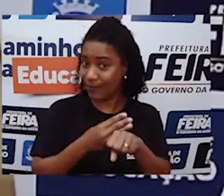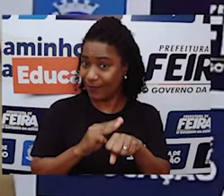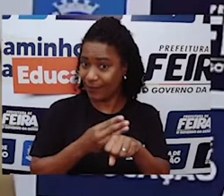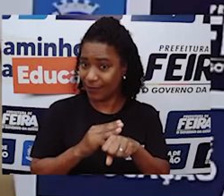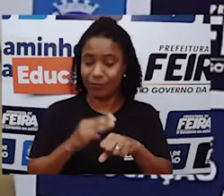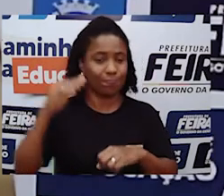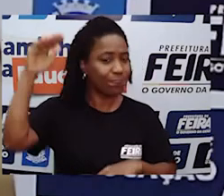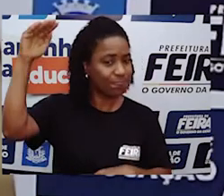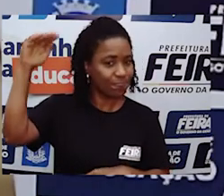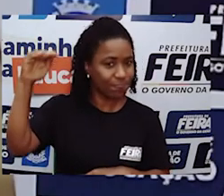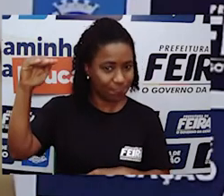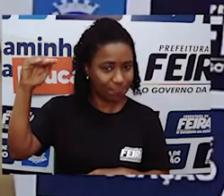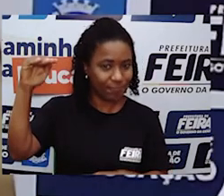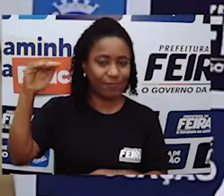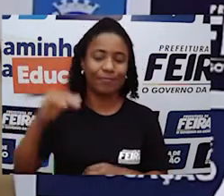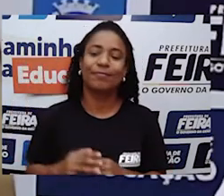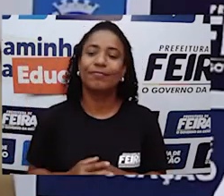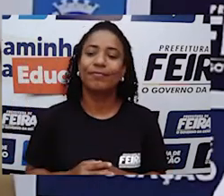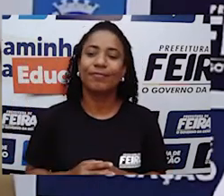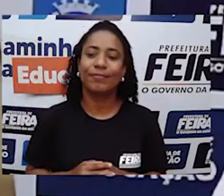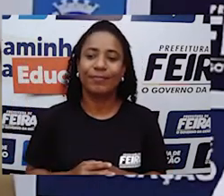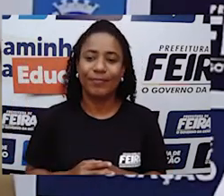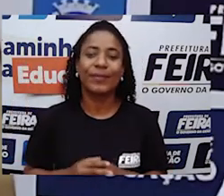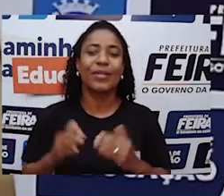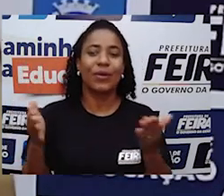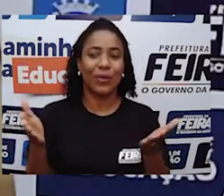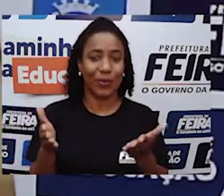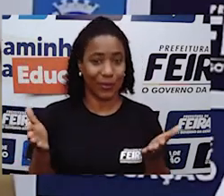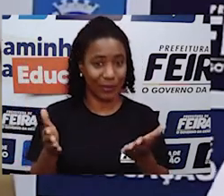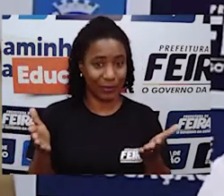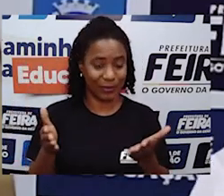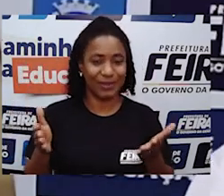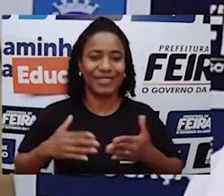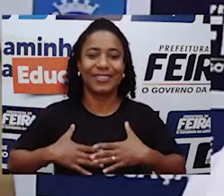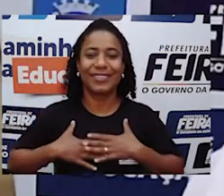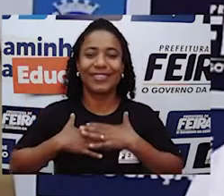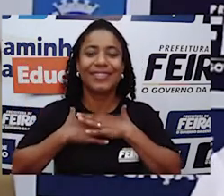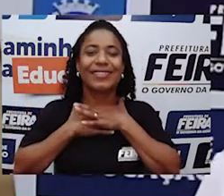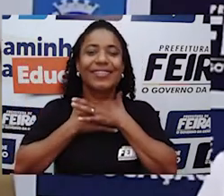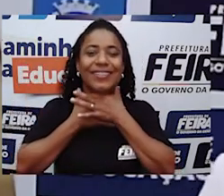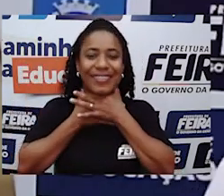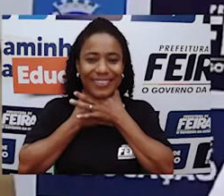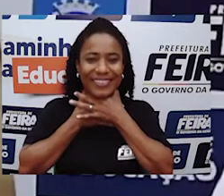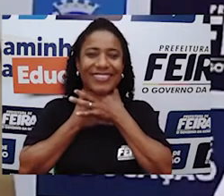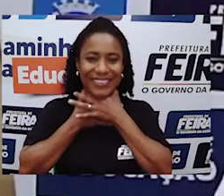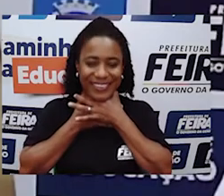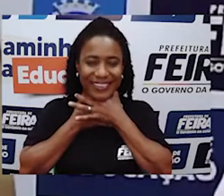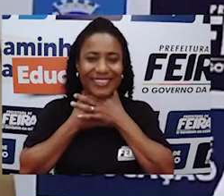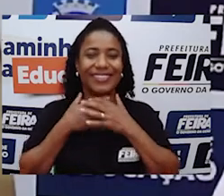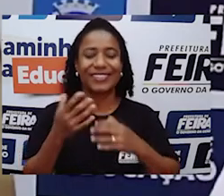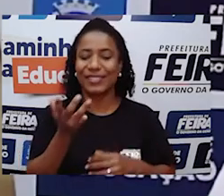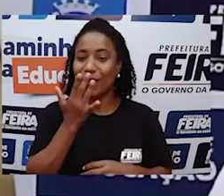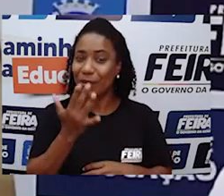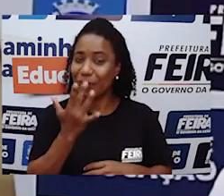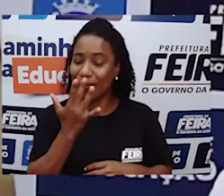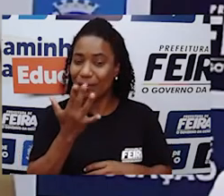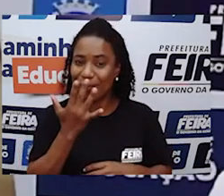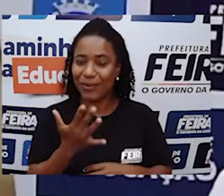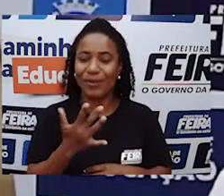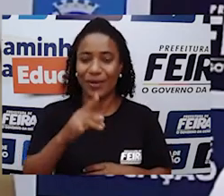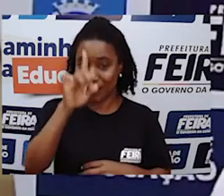estatura média. Hoje, estou vestida com uma blusa de gola alta, de